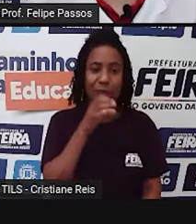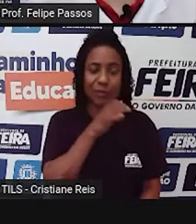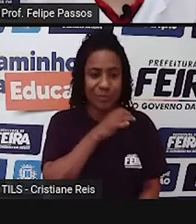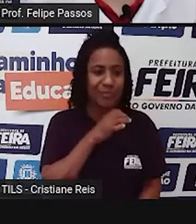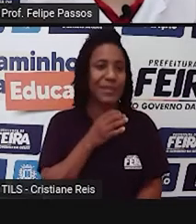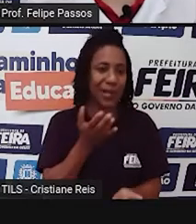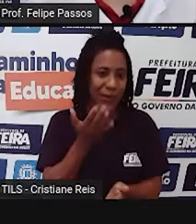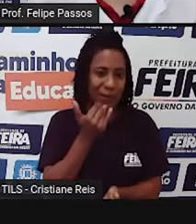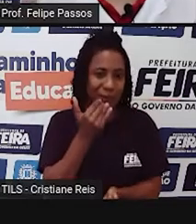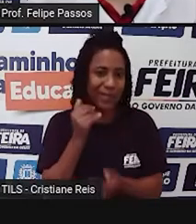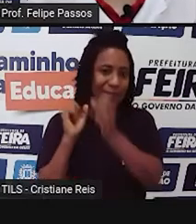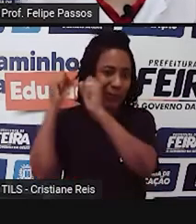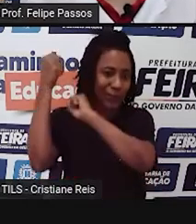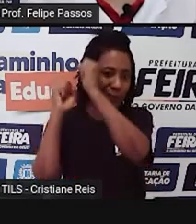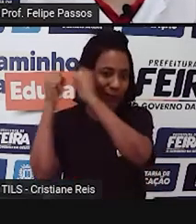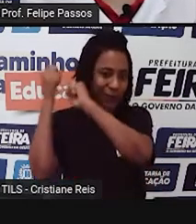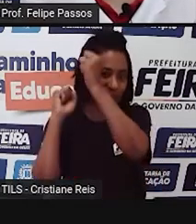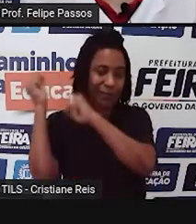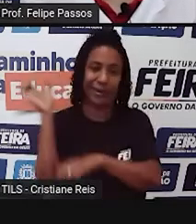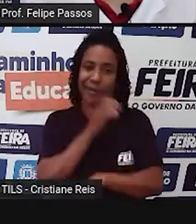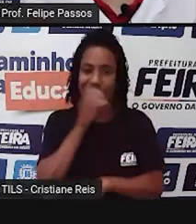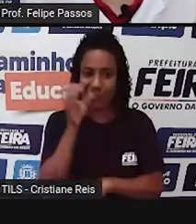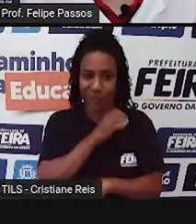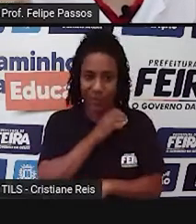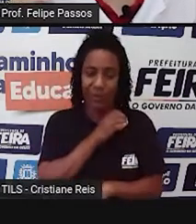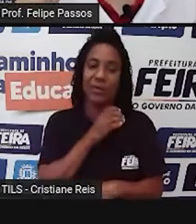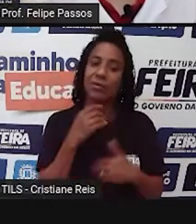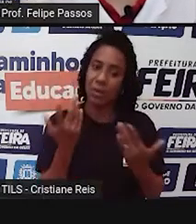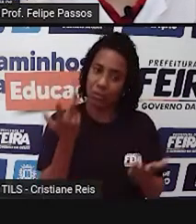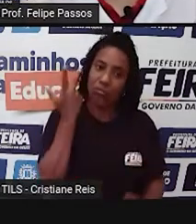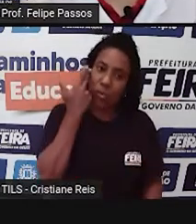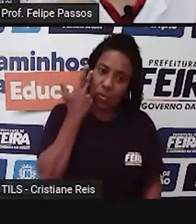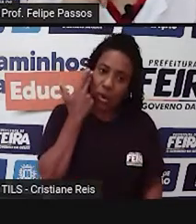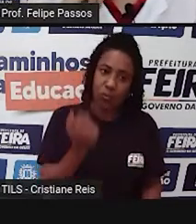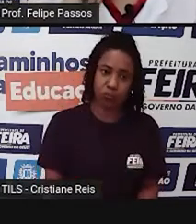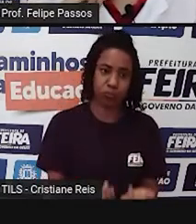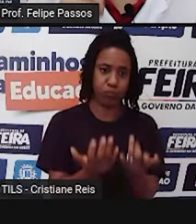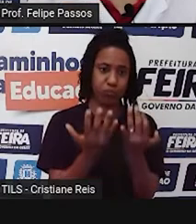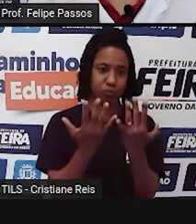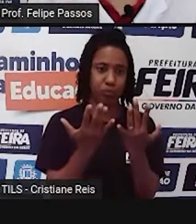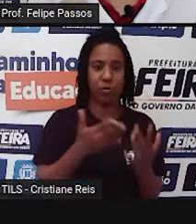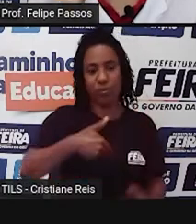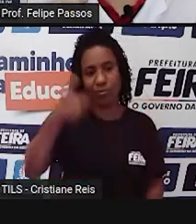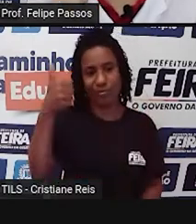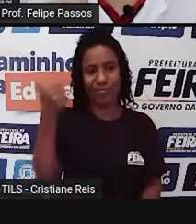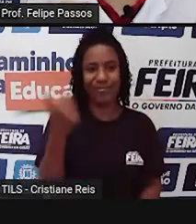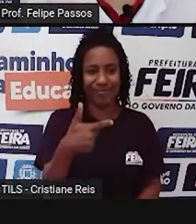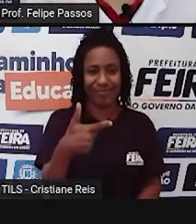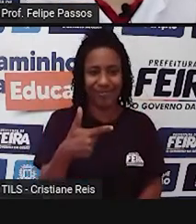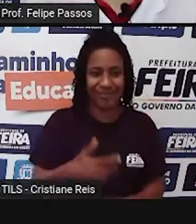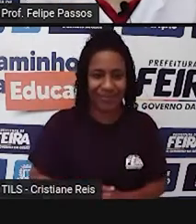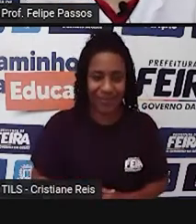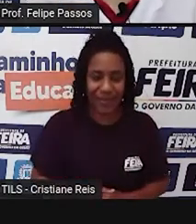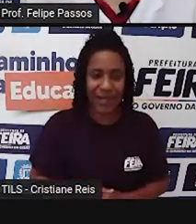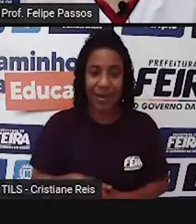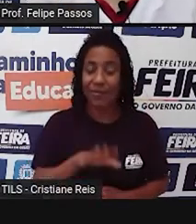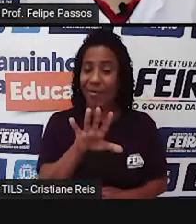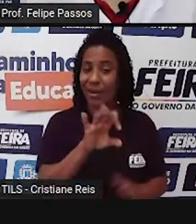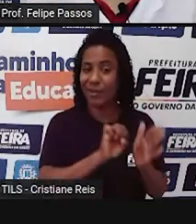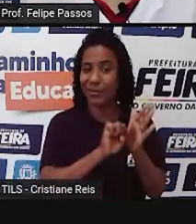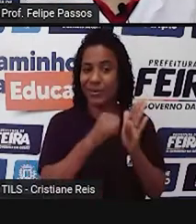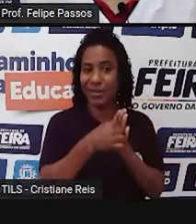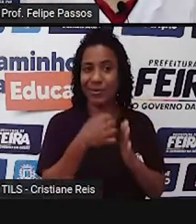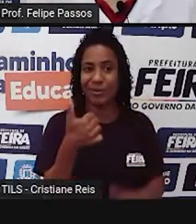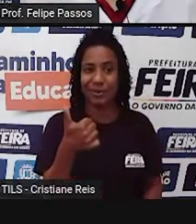alimento mais natural. Claro que é mais saudável o mais natural. Mas vamos lá. Lá no século XVII, foi um período de